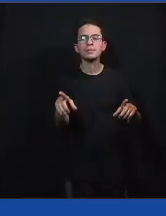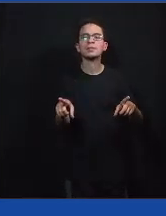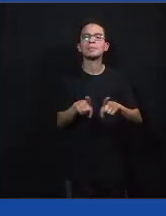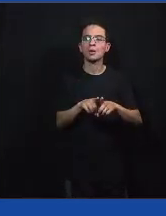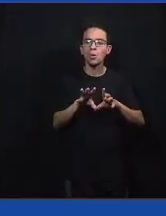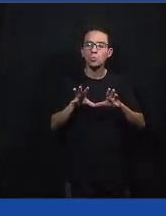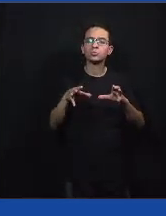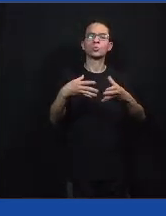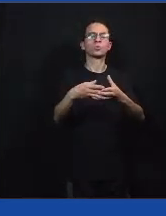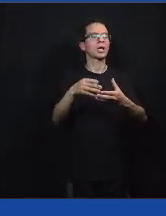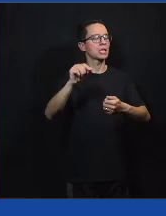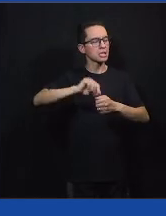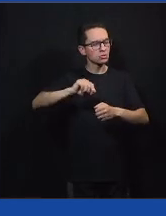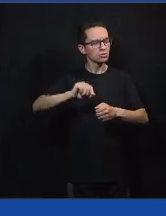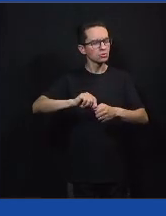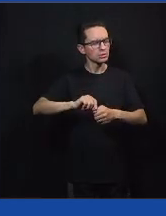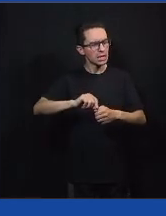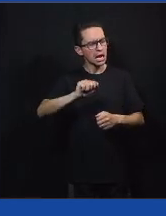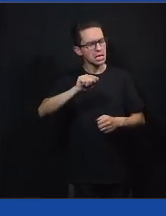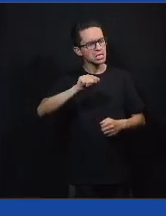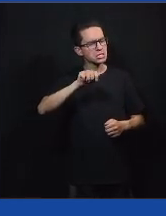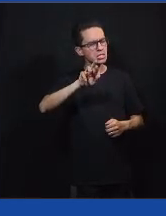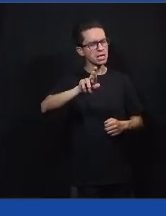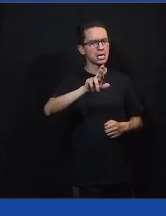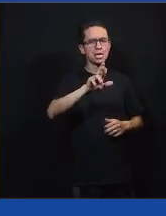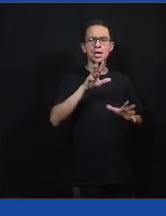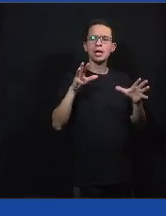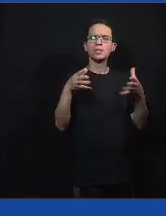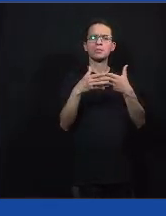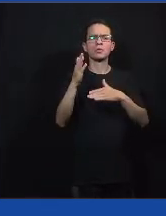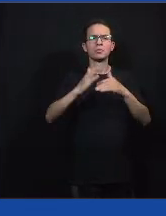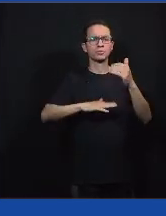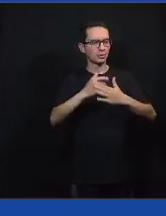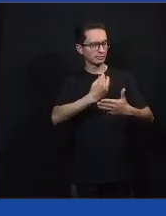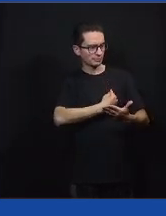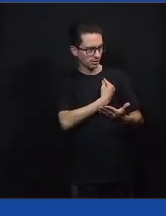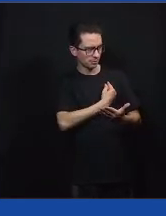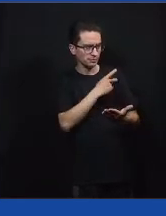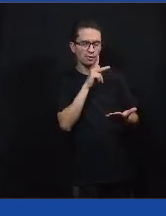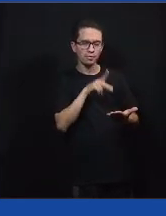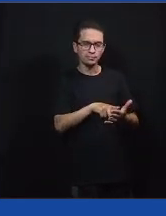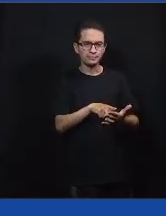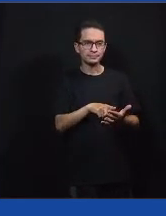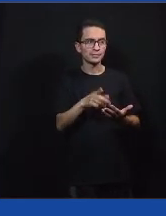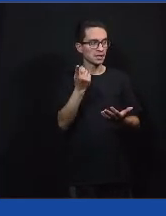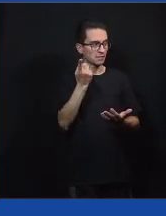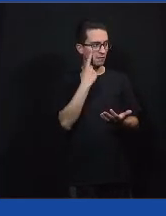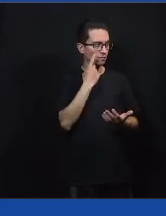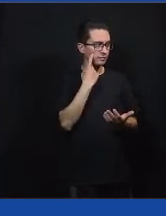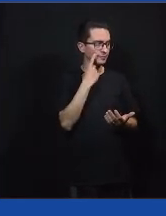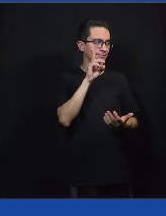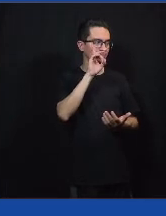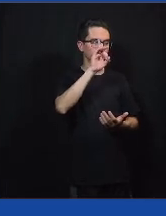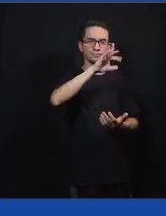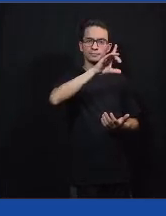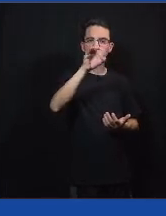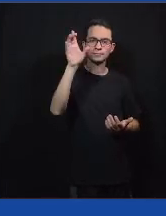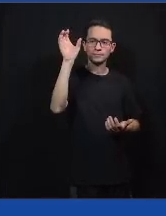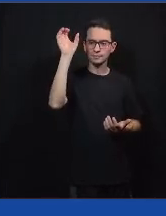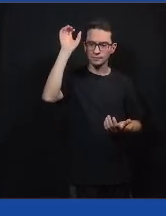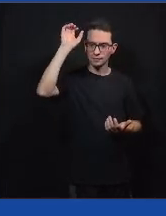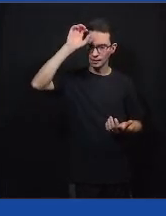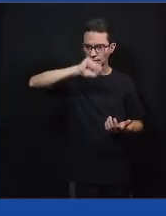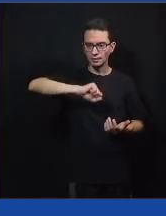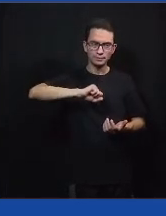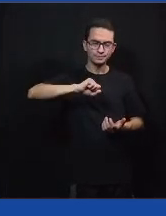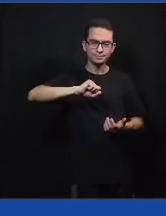valores, que é o sentir. Esse conjunto de competências, na prática, se traduz como? Vamos pegar aqui... E aí a gente tem algumas